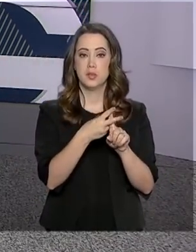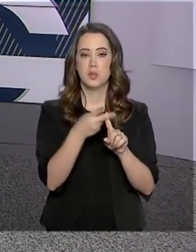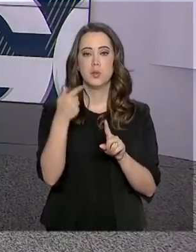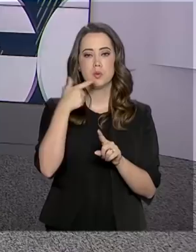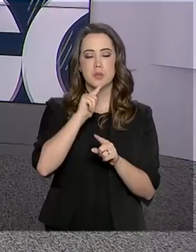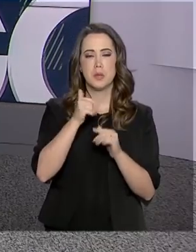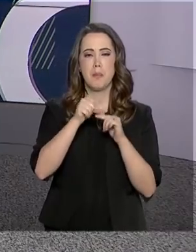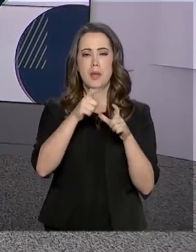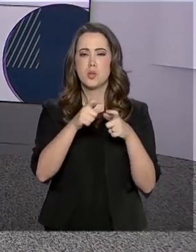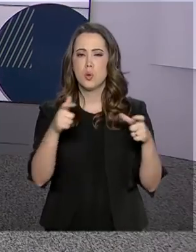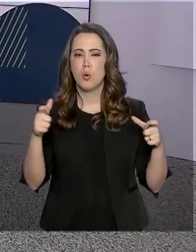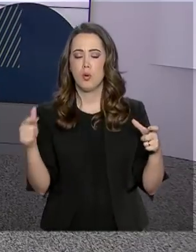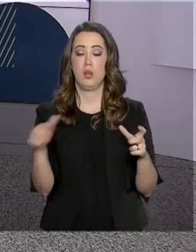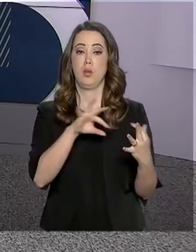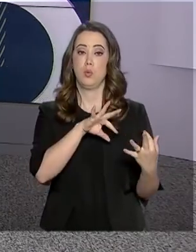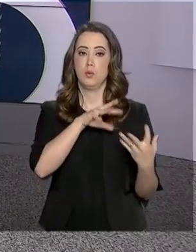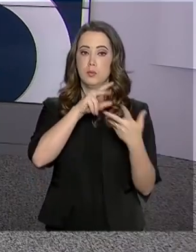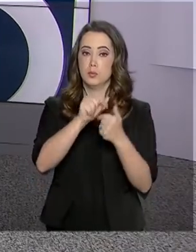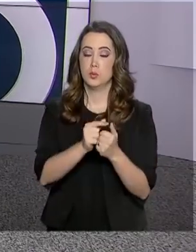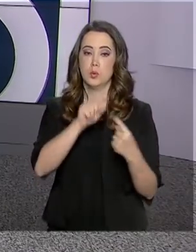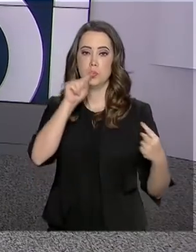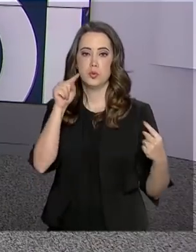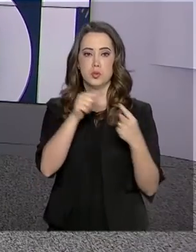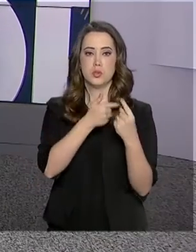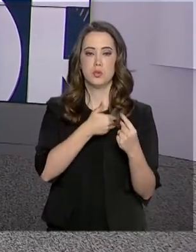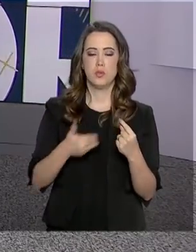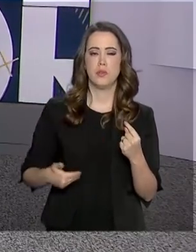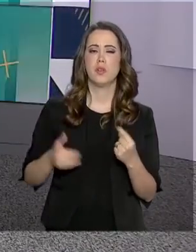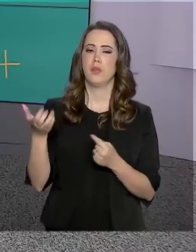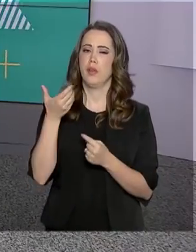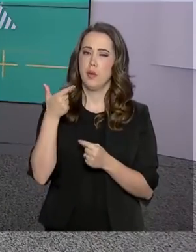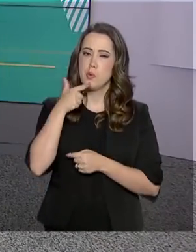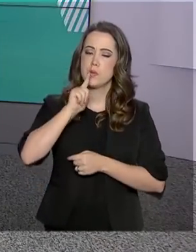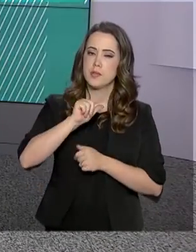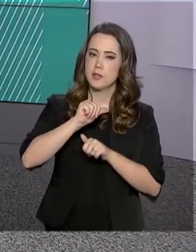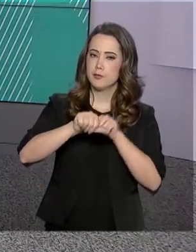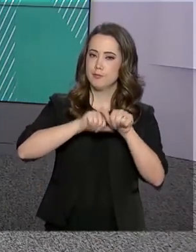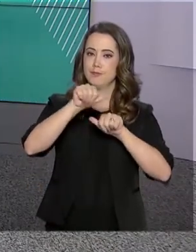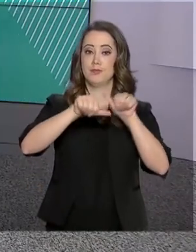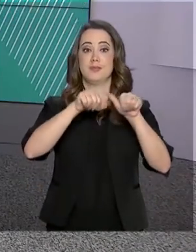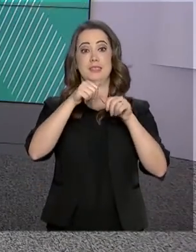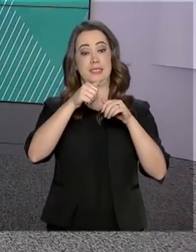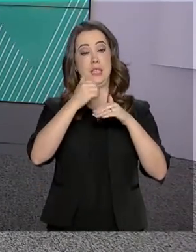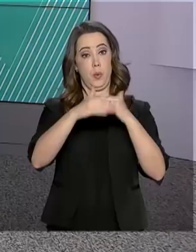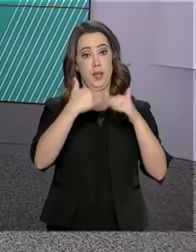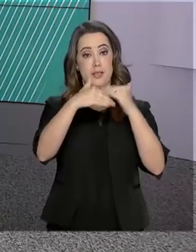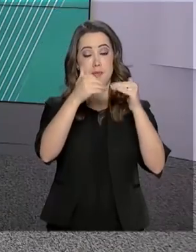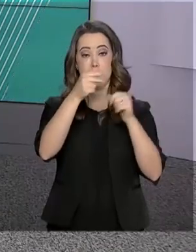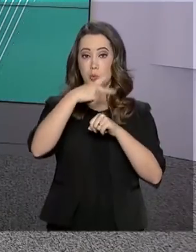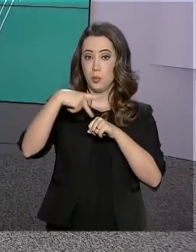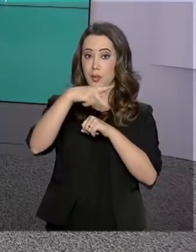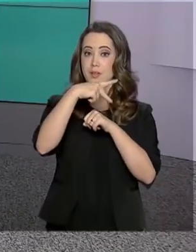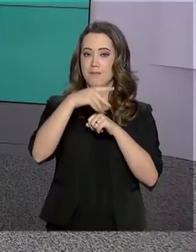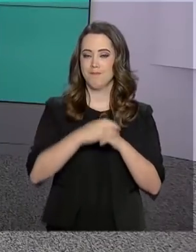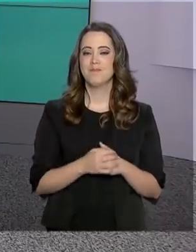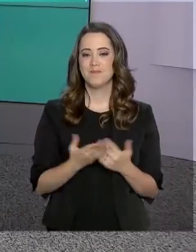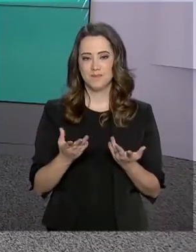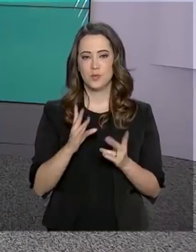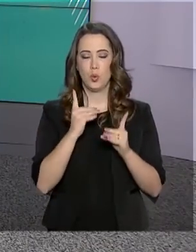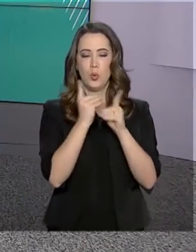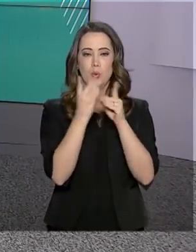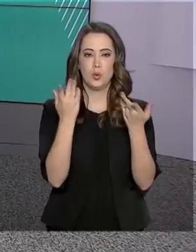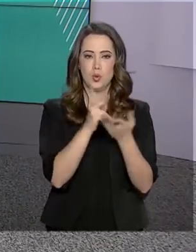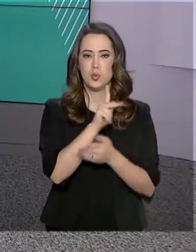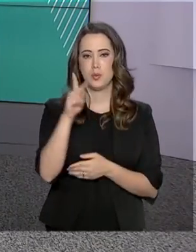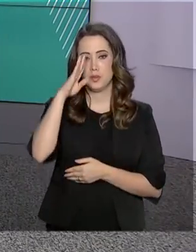espaço no mercado mundial, metas que o governo quer alcançar para retomar o crescimento do país. Um encontro hoje do presidente Jair Bolsonaro